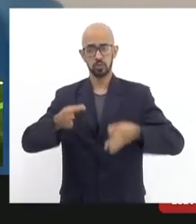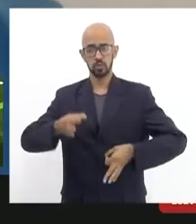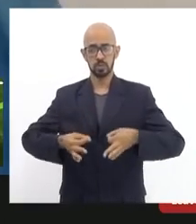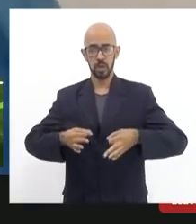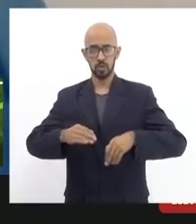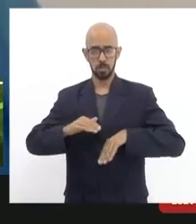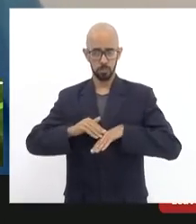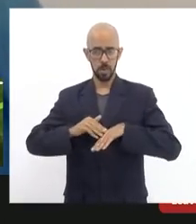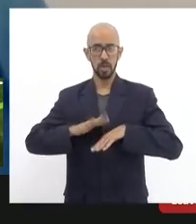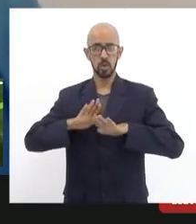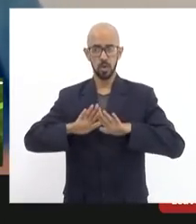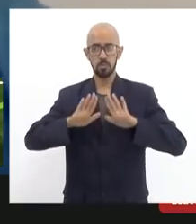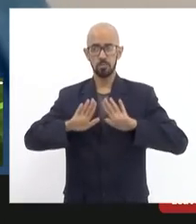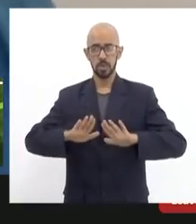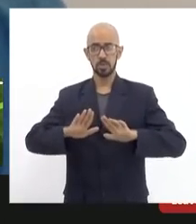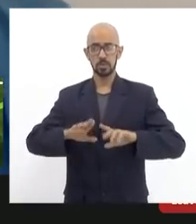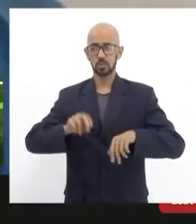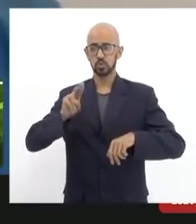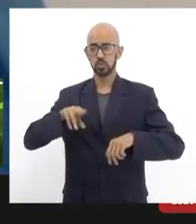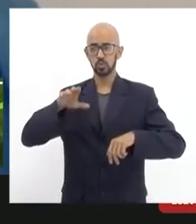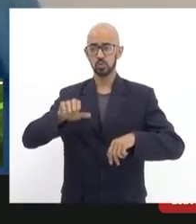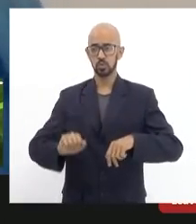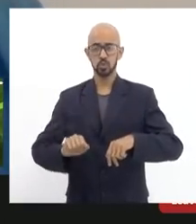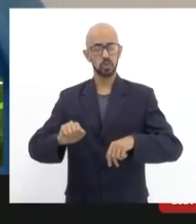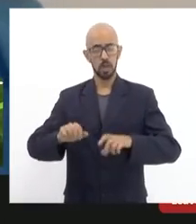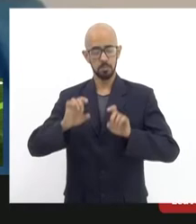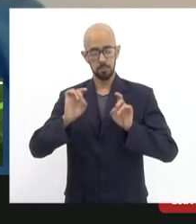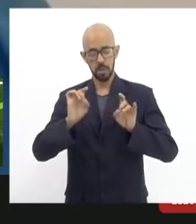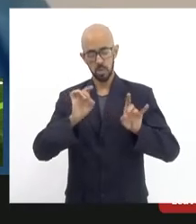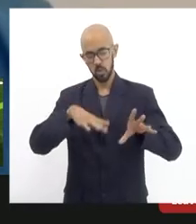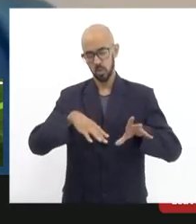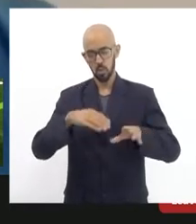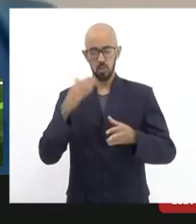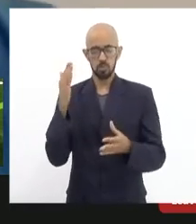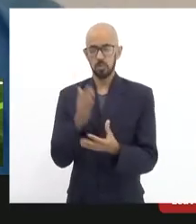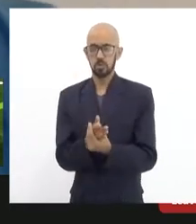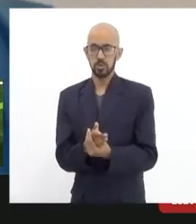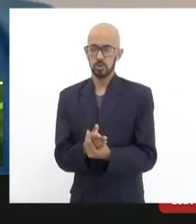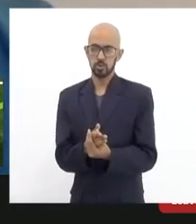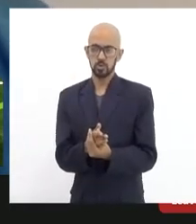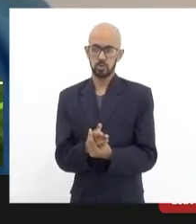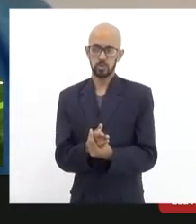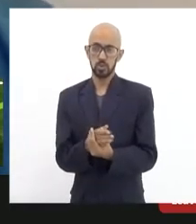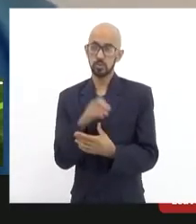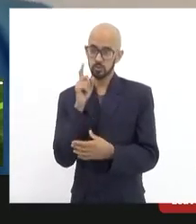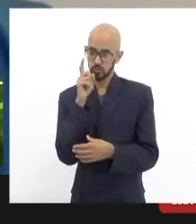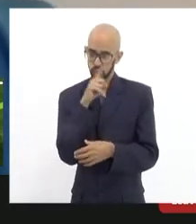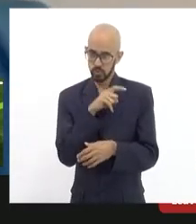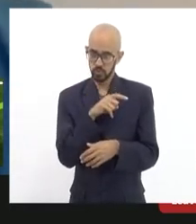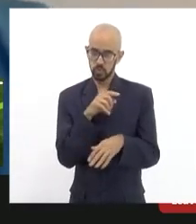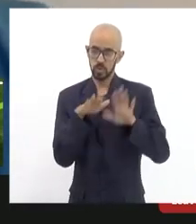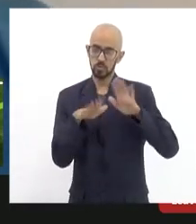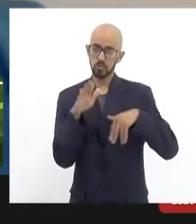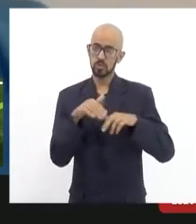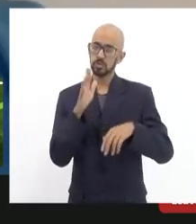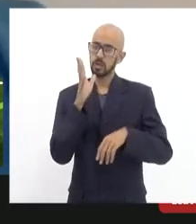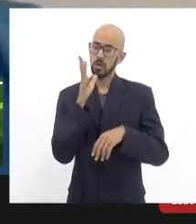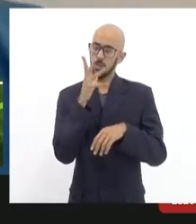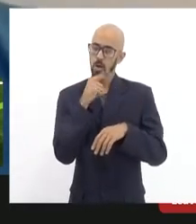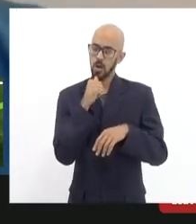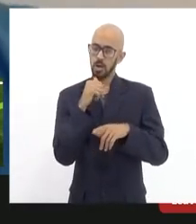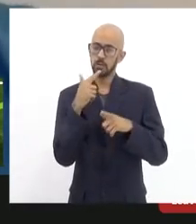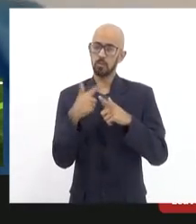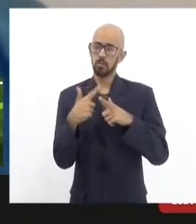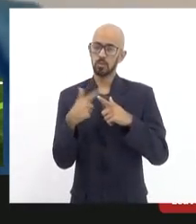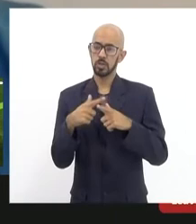tramitar o processo mas a gente nunca abandonou o processo é difícil às vezes os processos na justiça eles levam o mesmo tempo porque tem